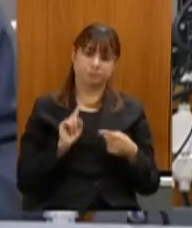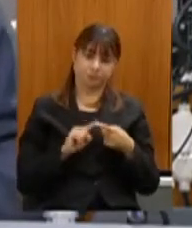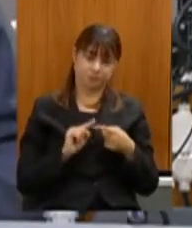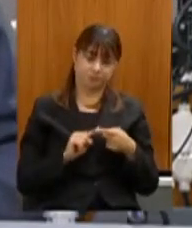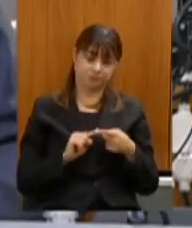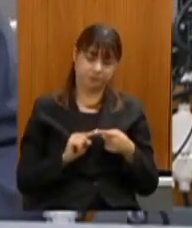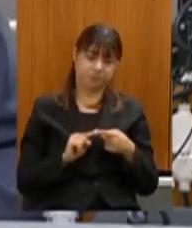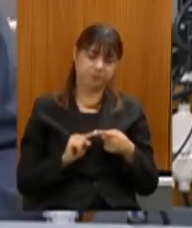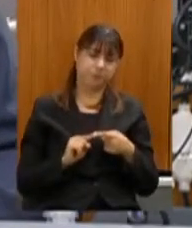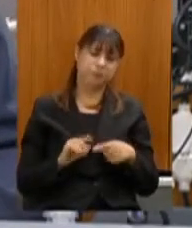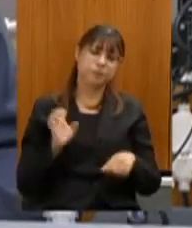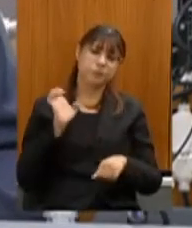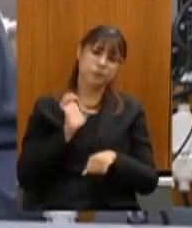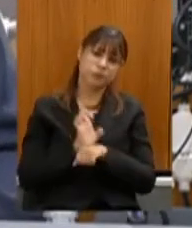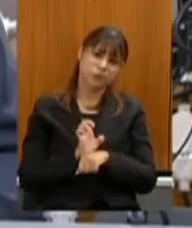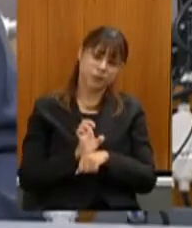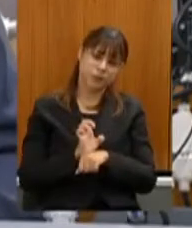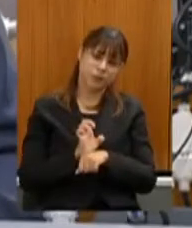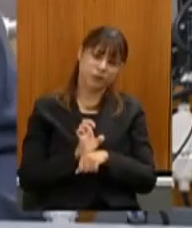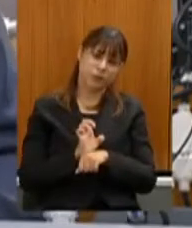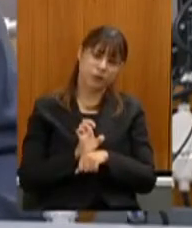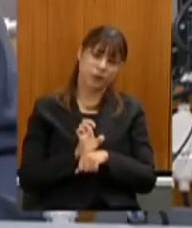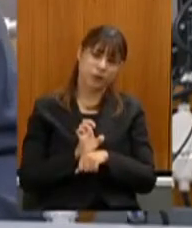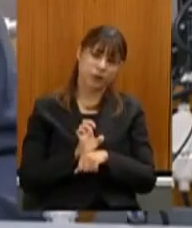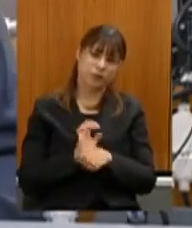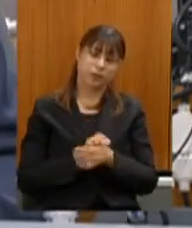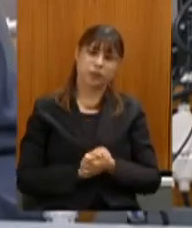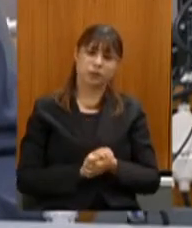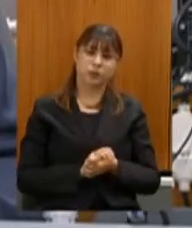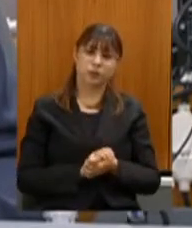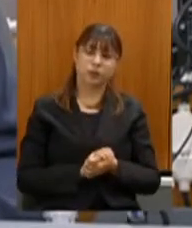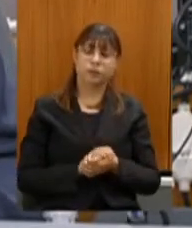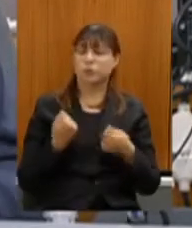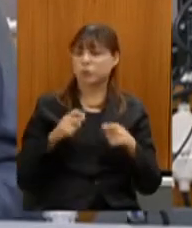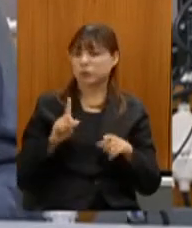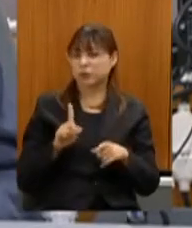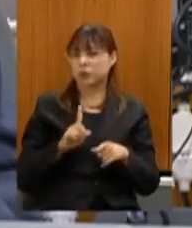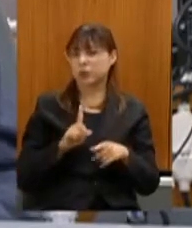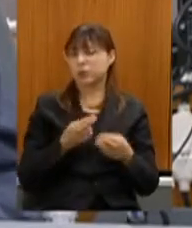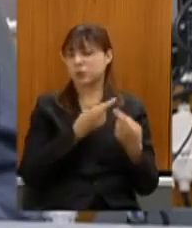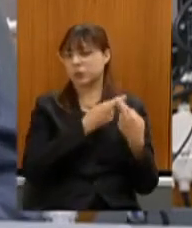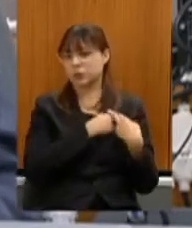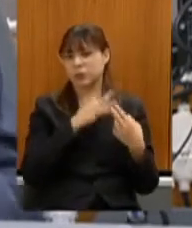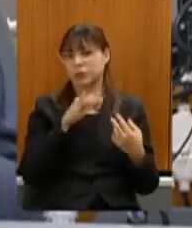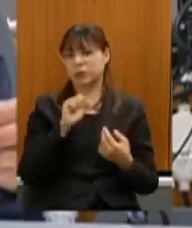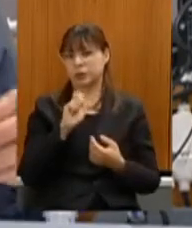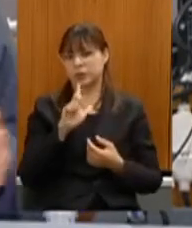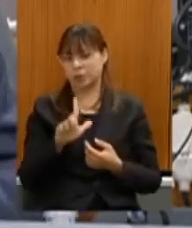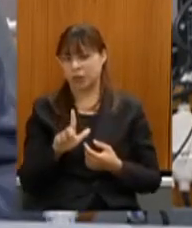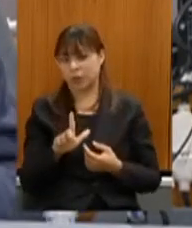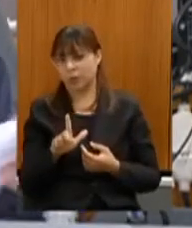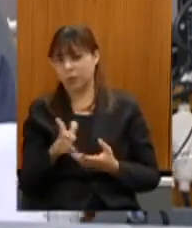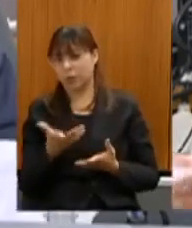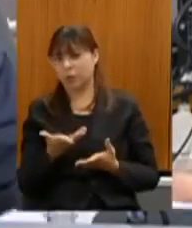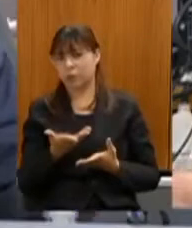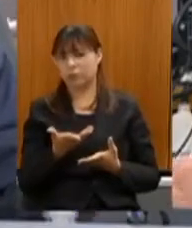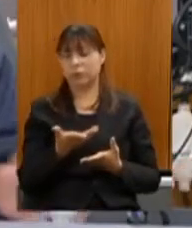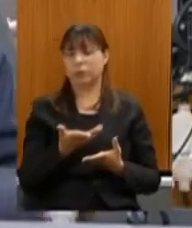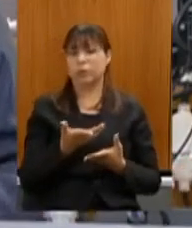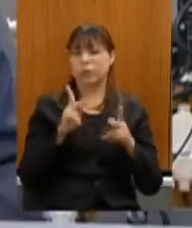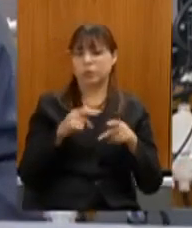o Estado está dispensando da regularidade fiscal os beneficiários da lei Aldir Blanc